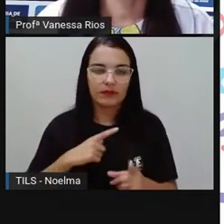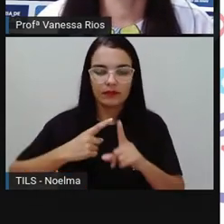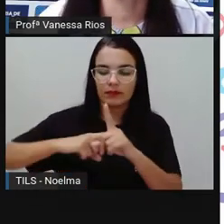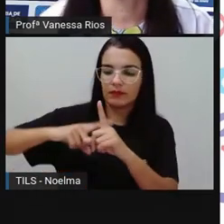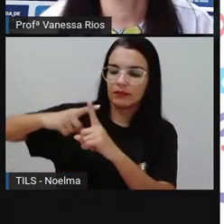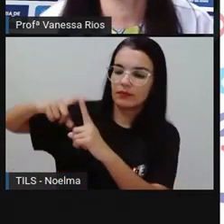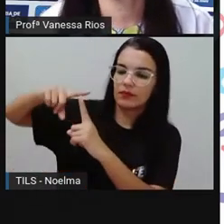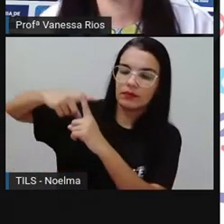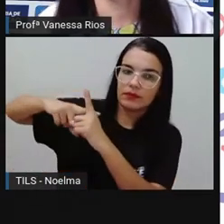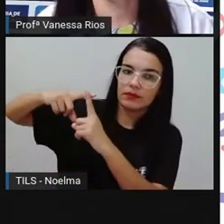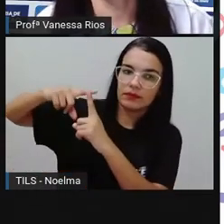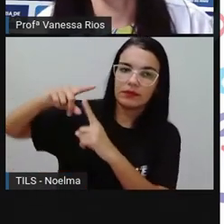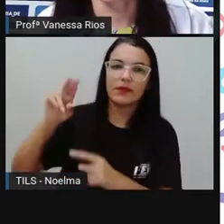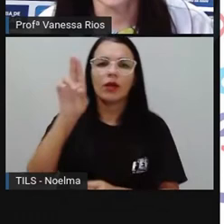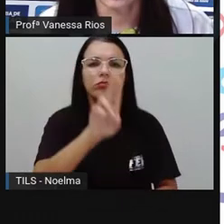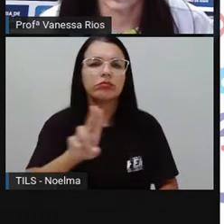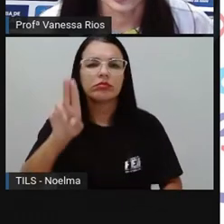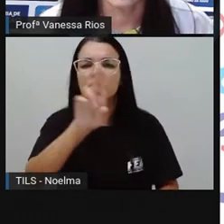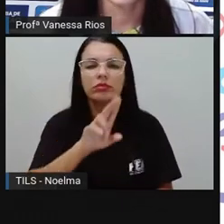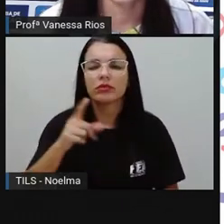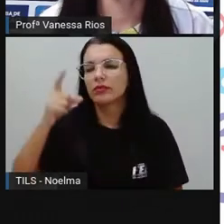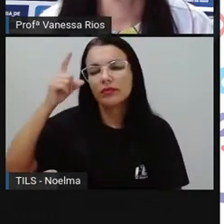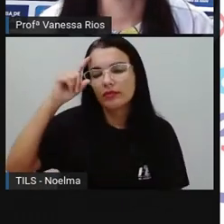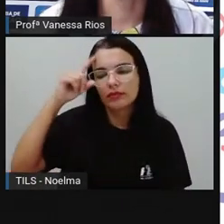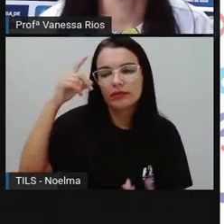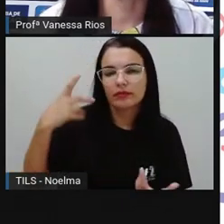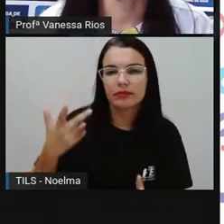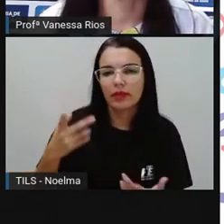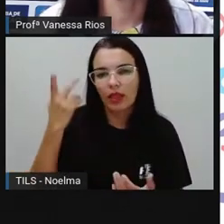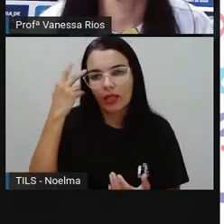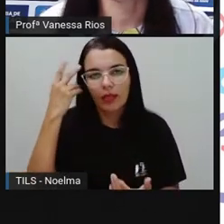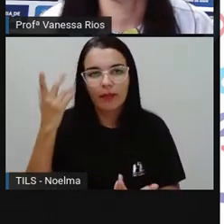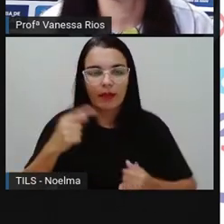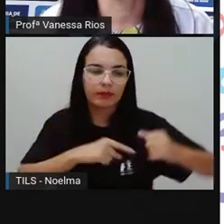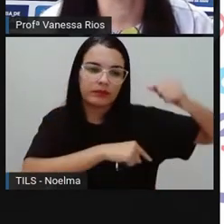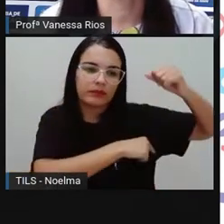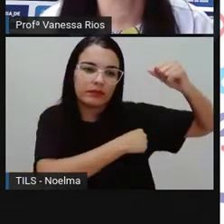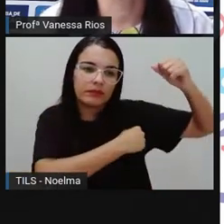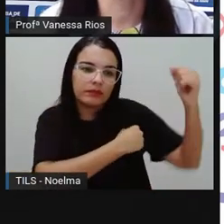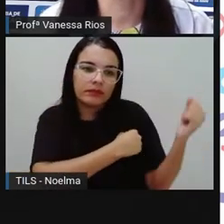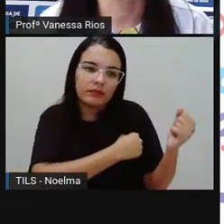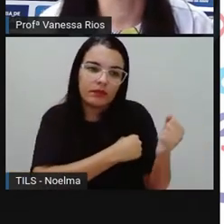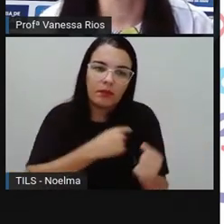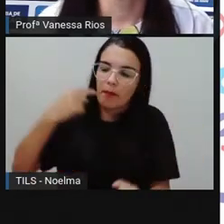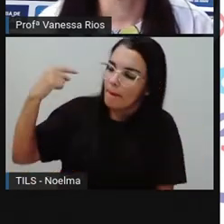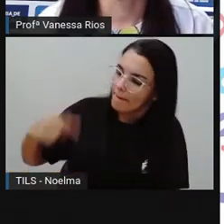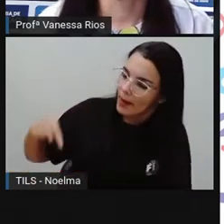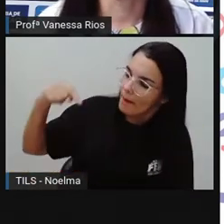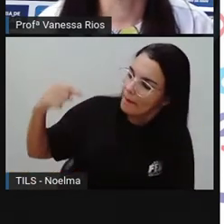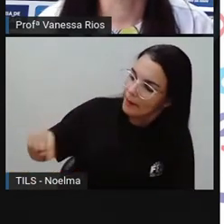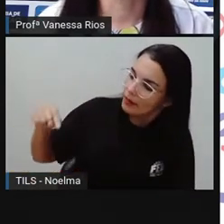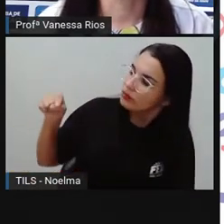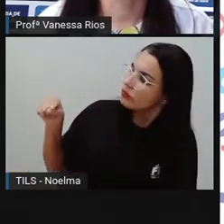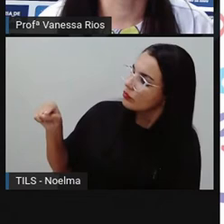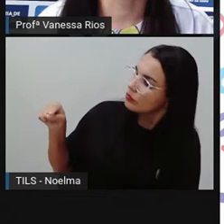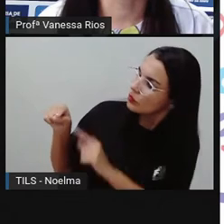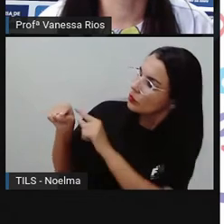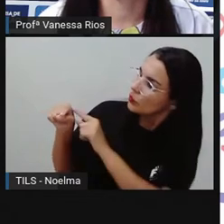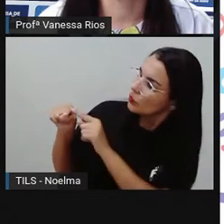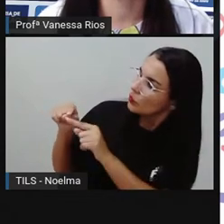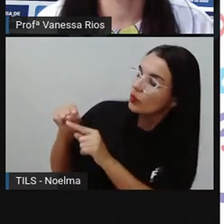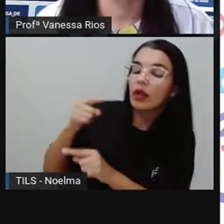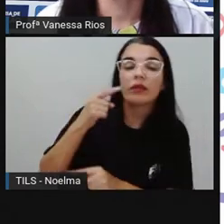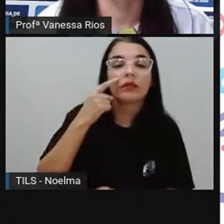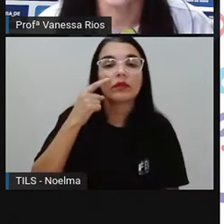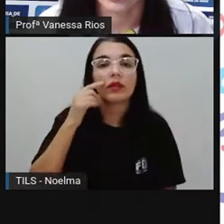termômetros que nós utilizamos no nosso dia a dia para medir temperatura, normalmente utilizam aí a representação de